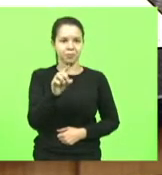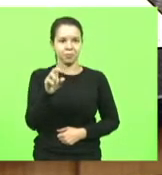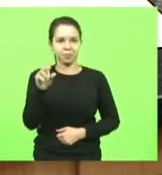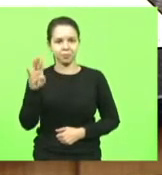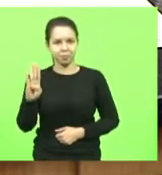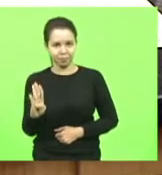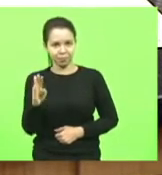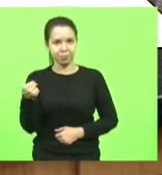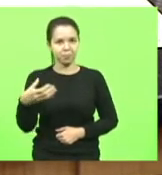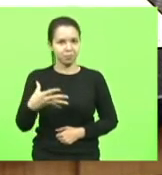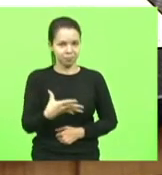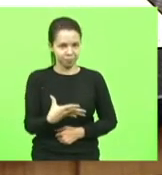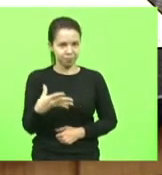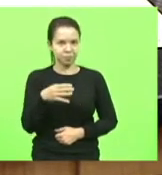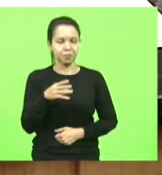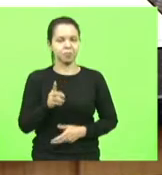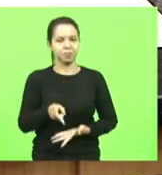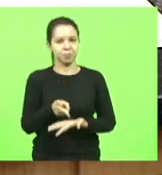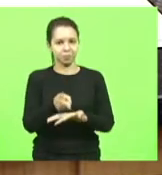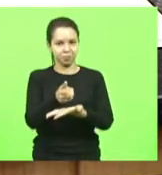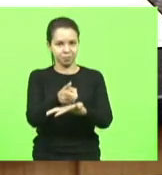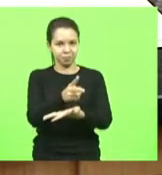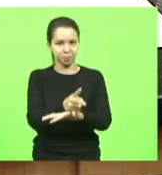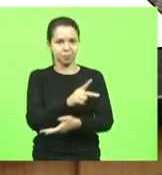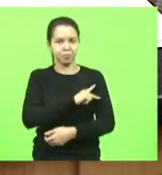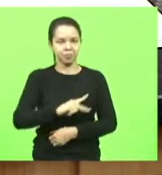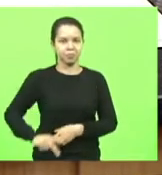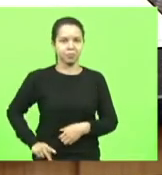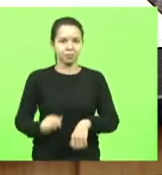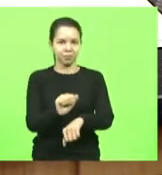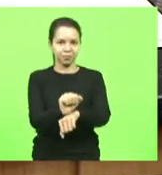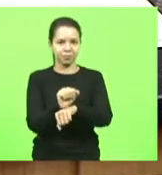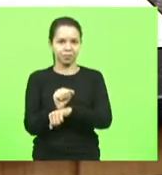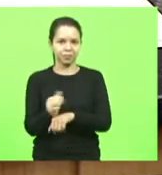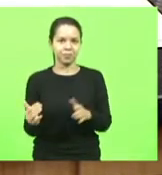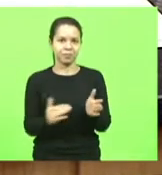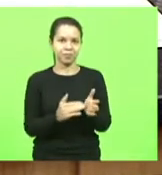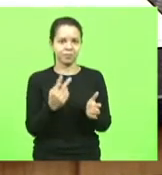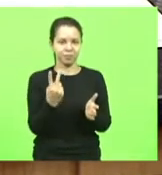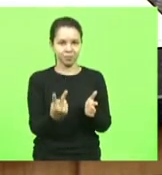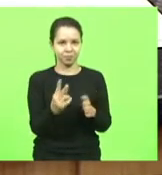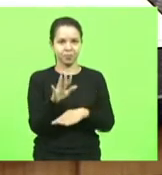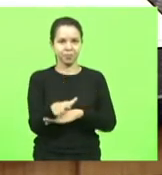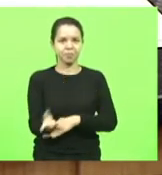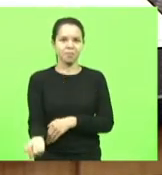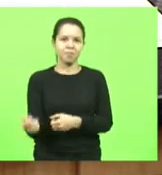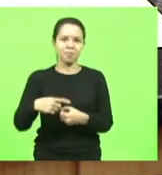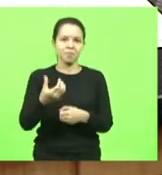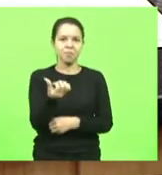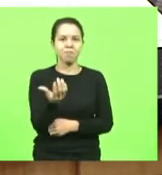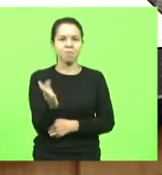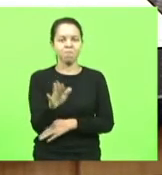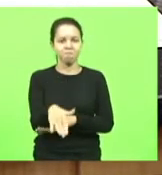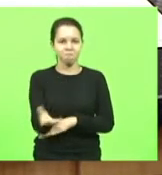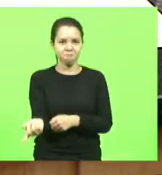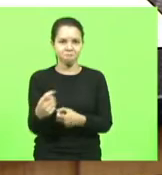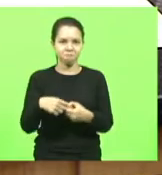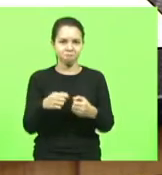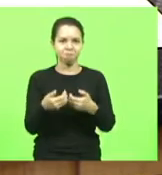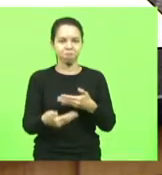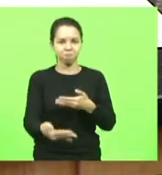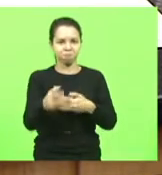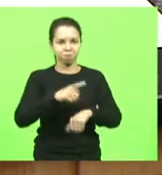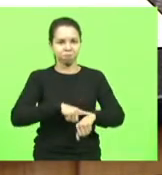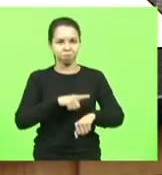Ato contínuo, o senhor presidente suspendeu a sessão até as 16 horas. Reaberta a sessão, o senhor presidente adentrou no próximo horário.